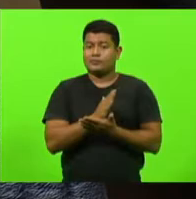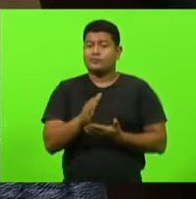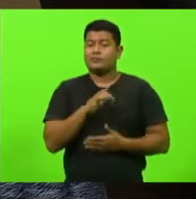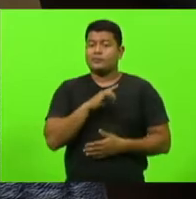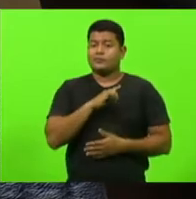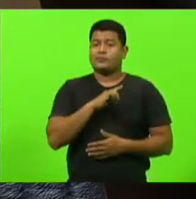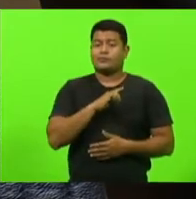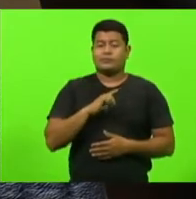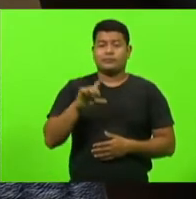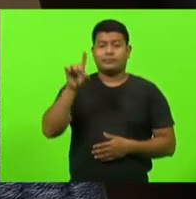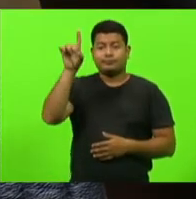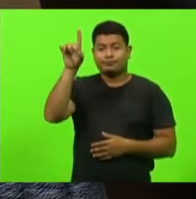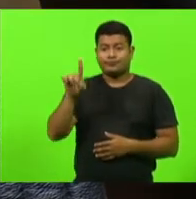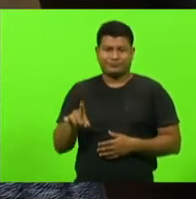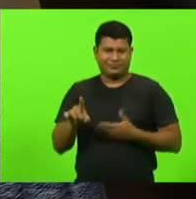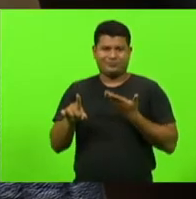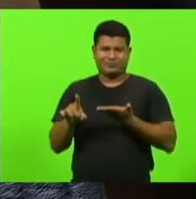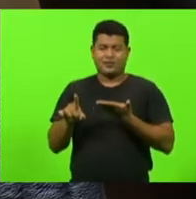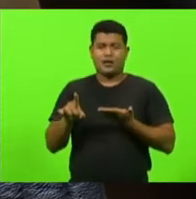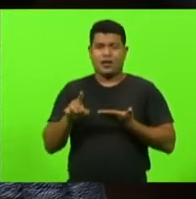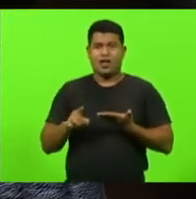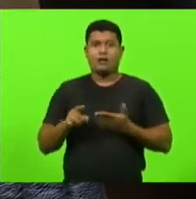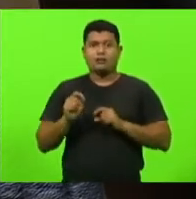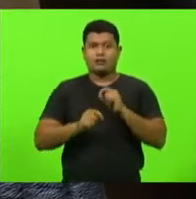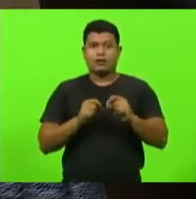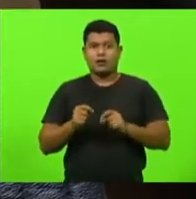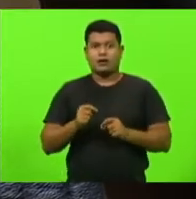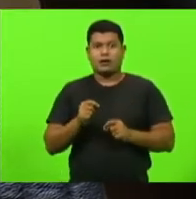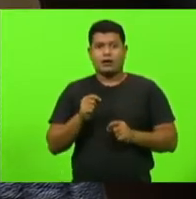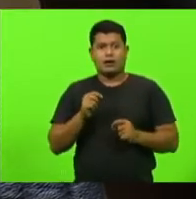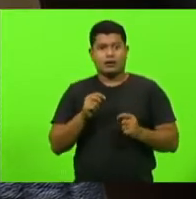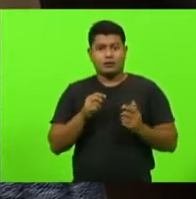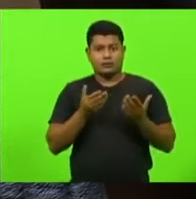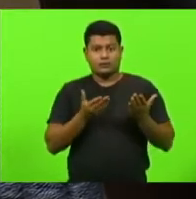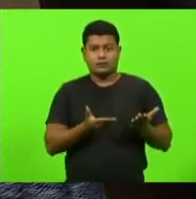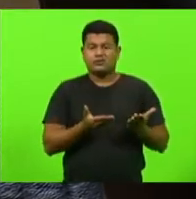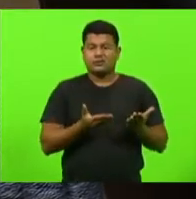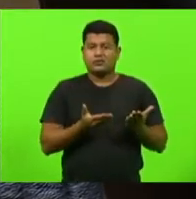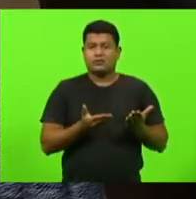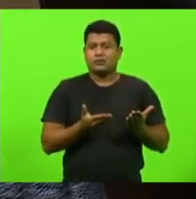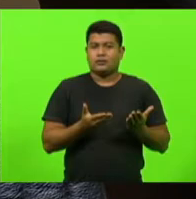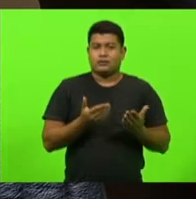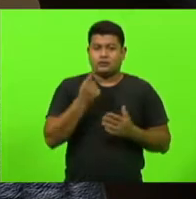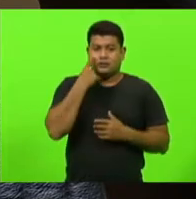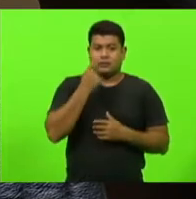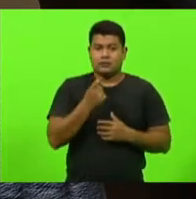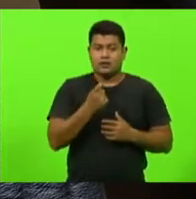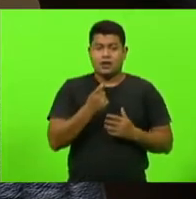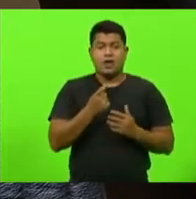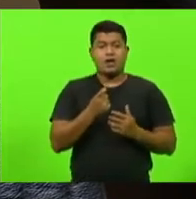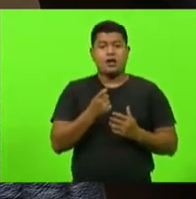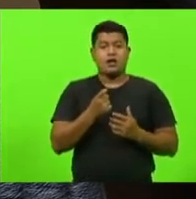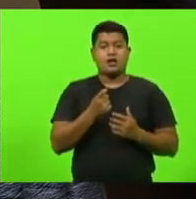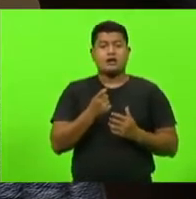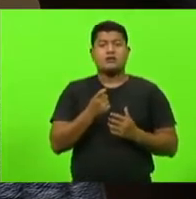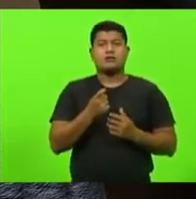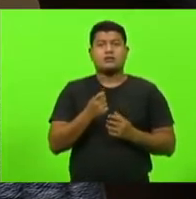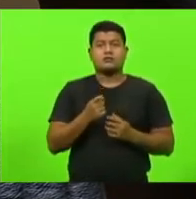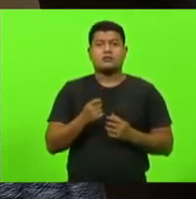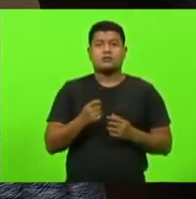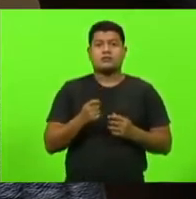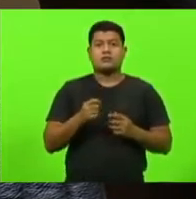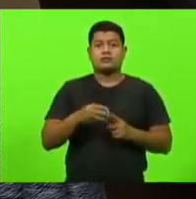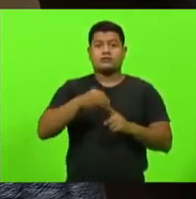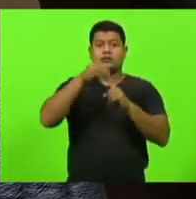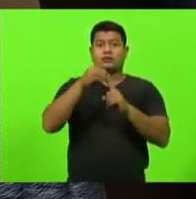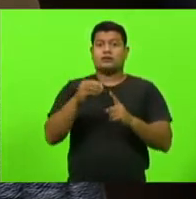apegando a esse argumento aqui. E é interessante também ressaltar que ainda está tendo obrigatoriedades